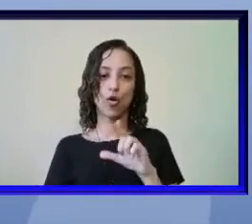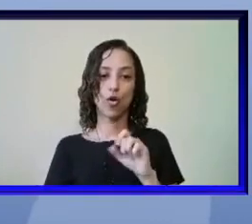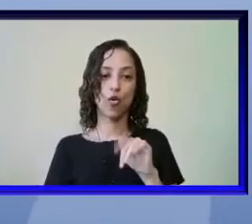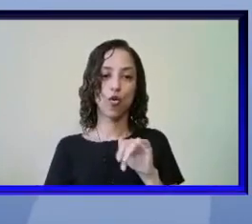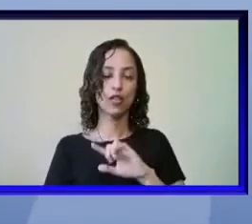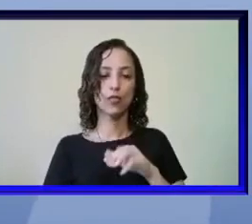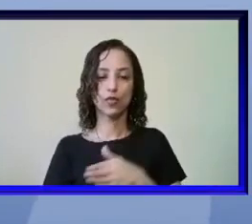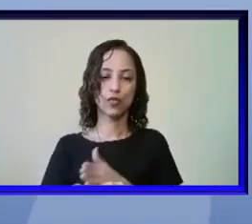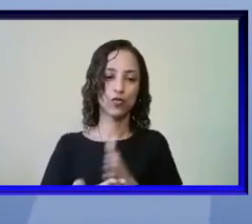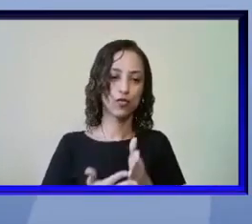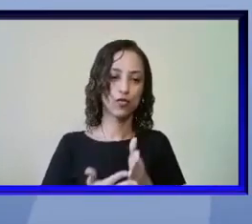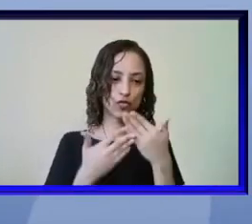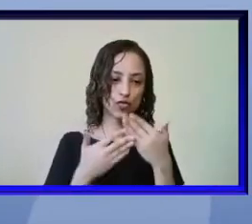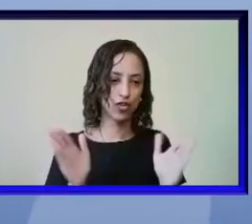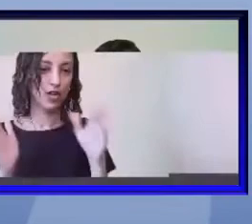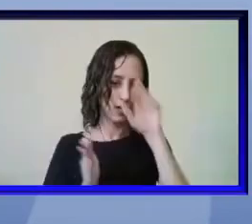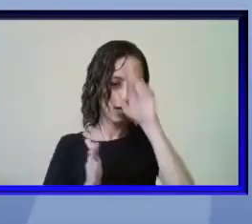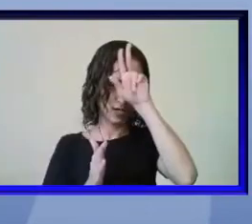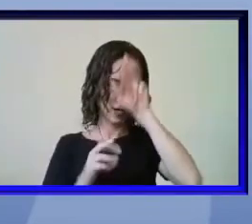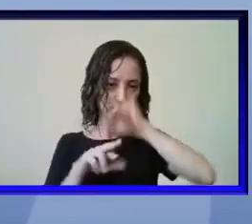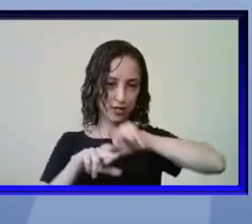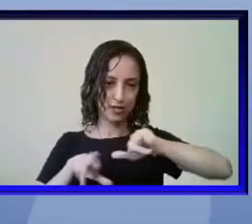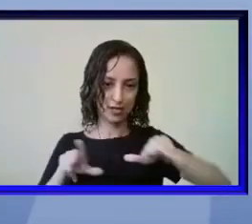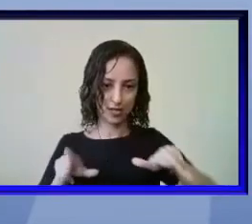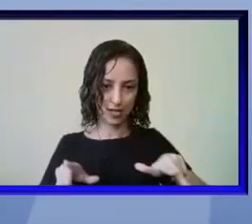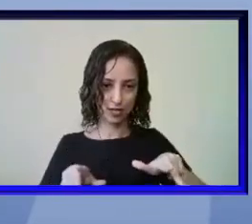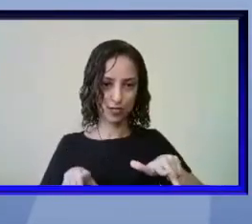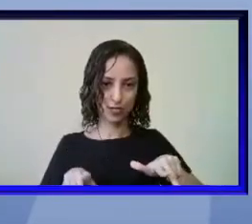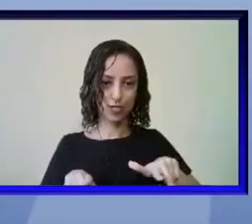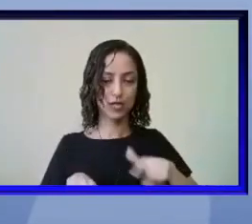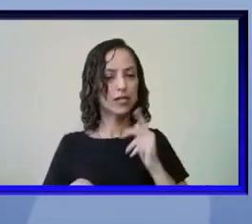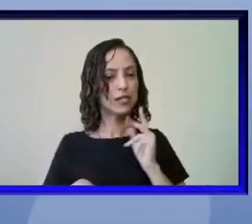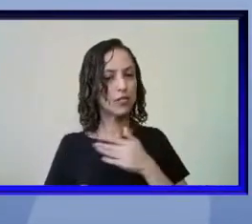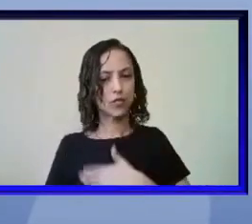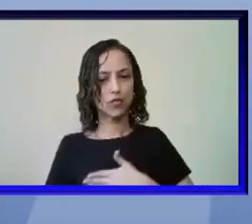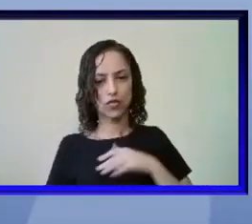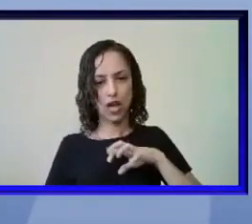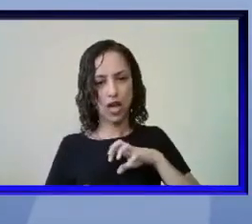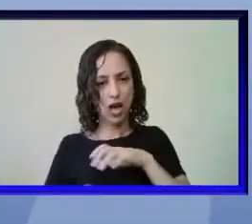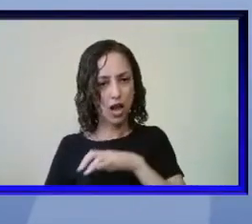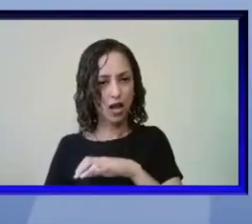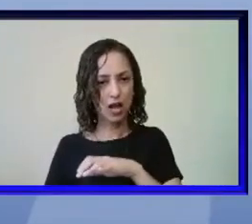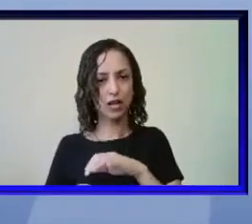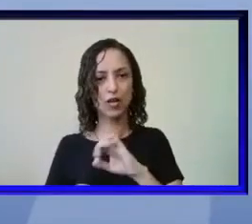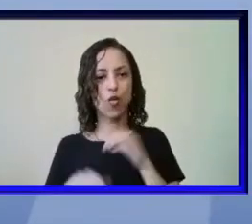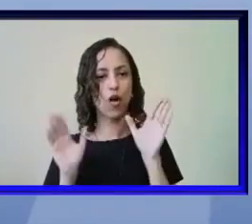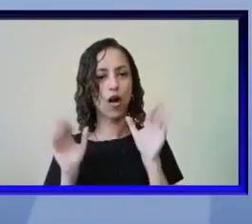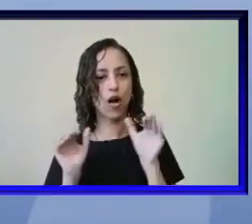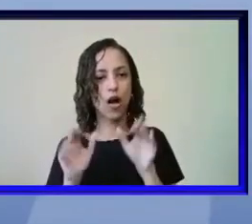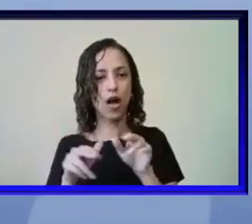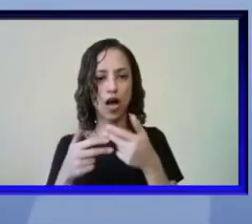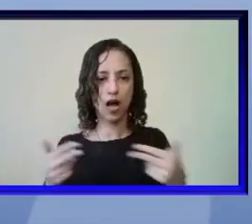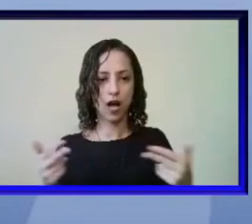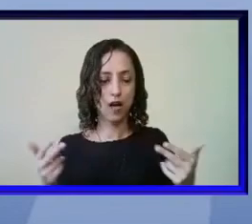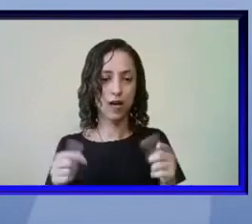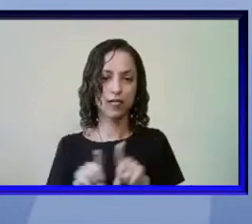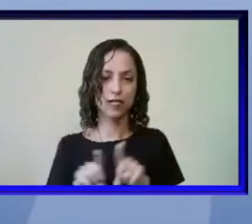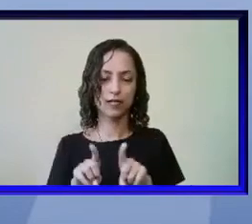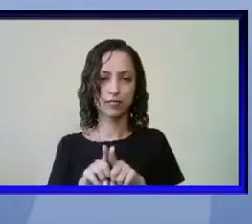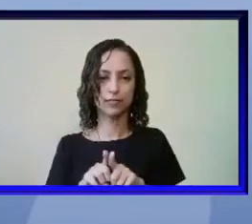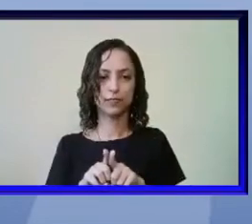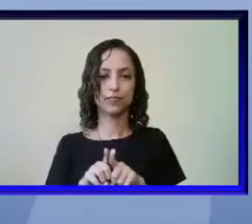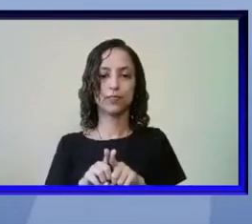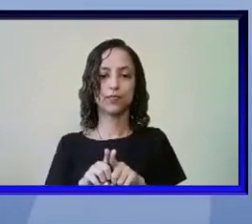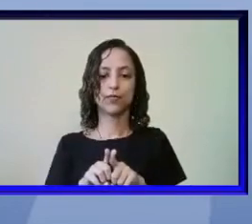parte dos insetos nunca deixei de gostar de aranha nunca gostei de gostar de aves de de